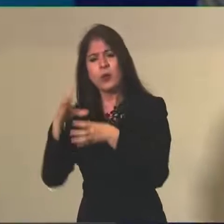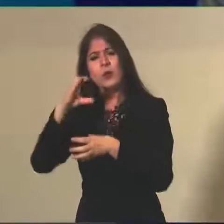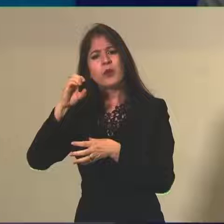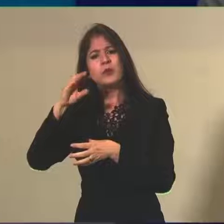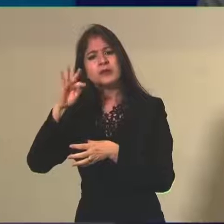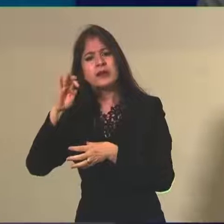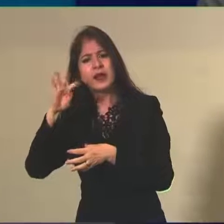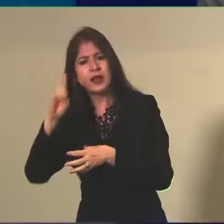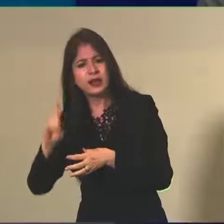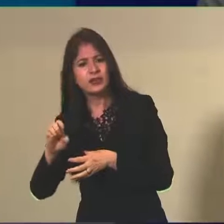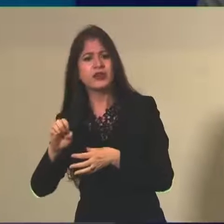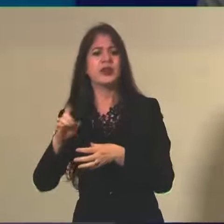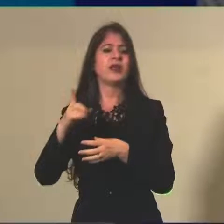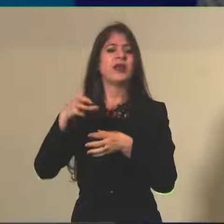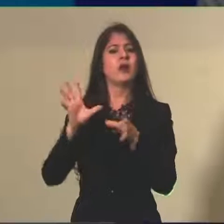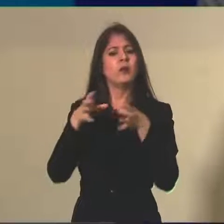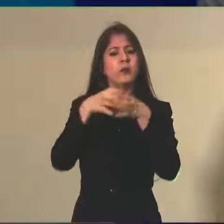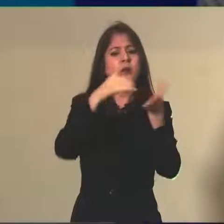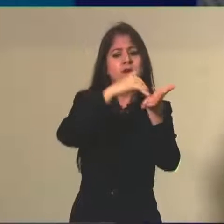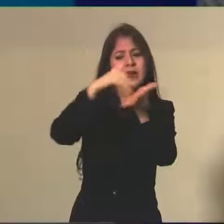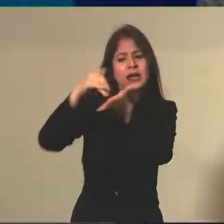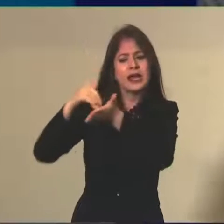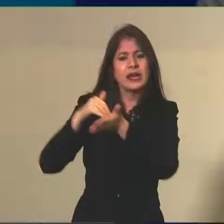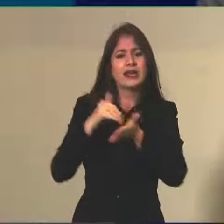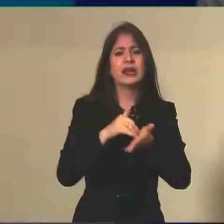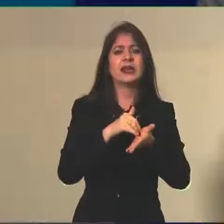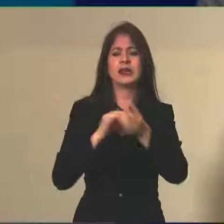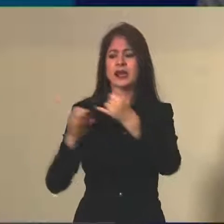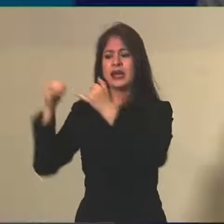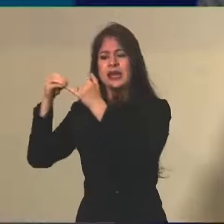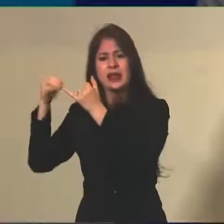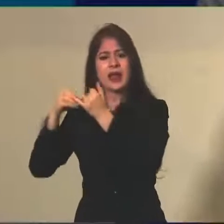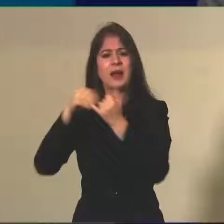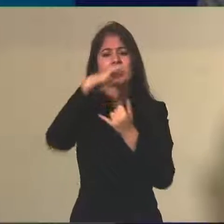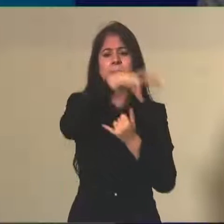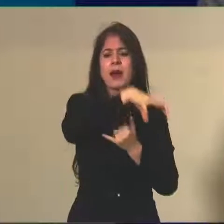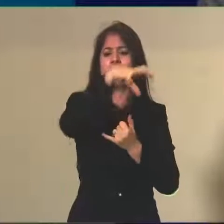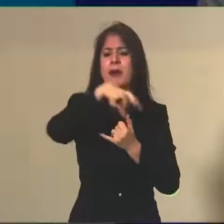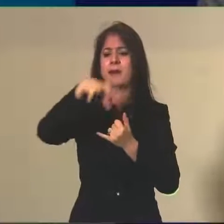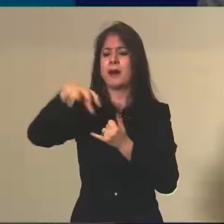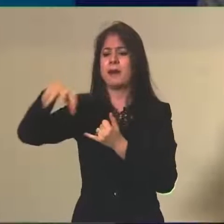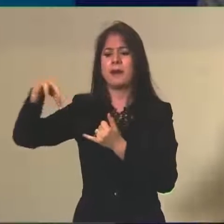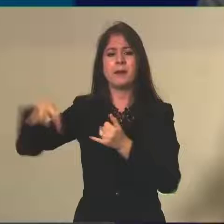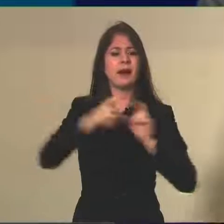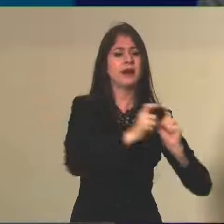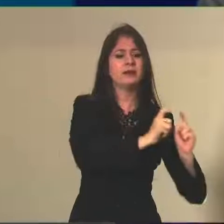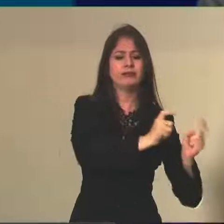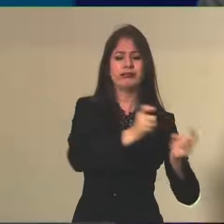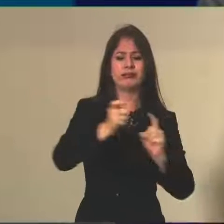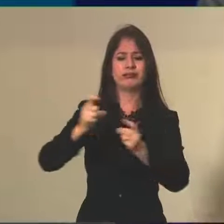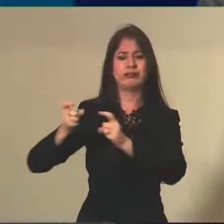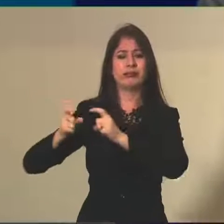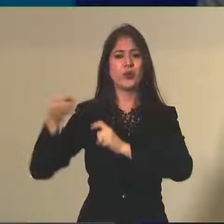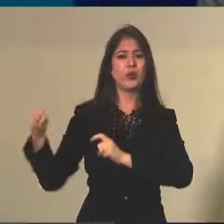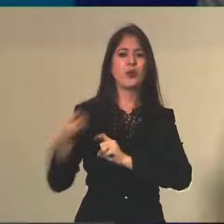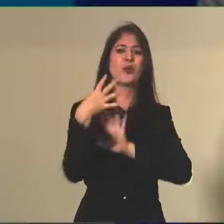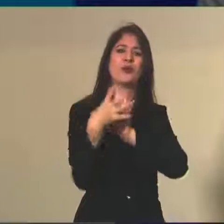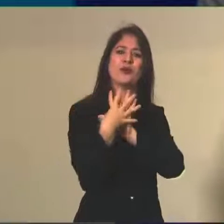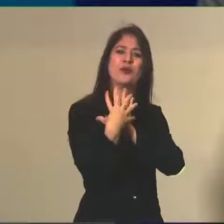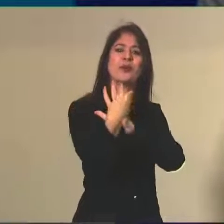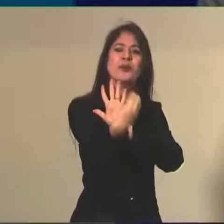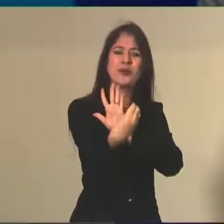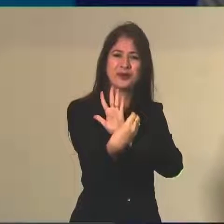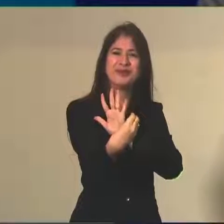participação das secretarias do Ministério da Educação, do INEP, onde foi discutido o novo modelo do Enem, a partir da